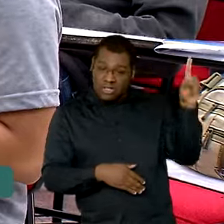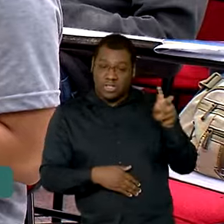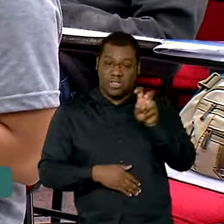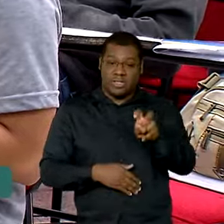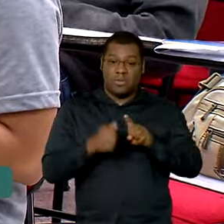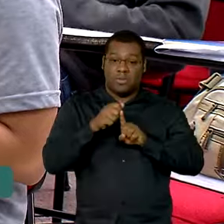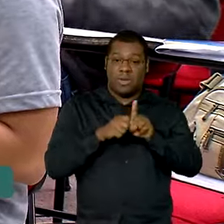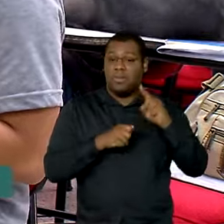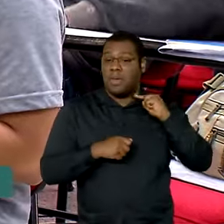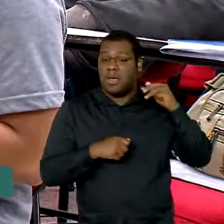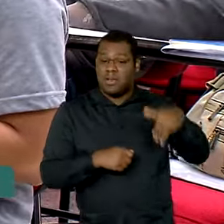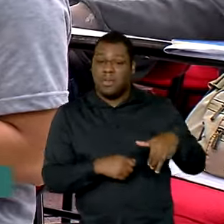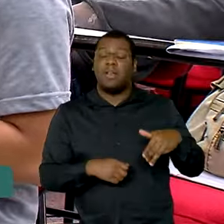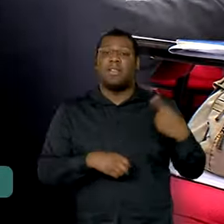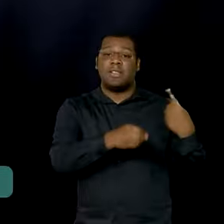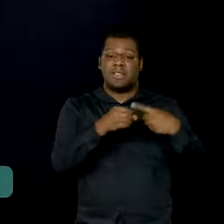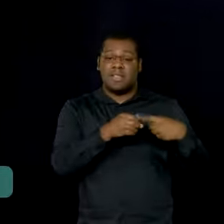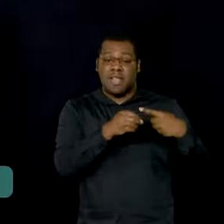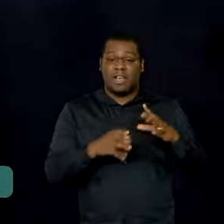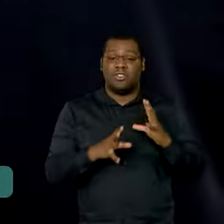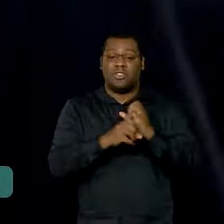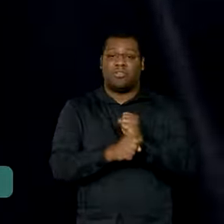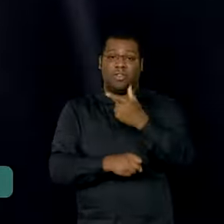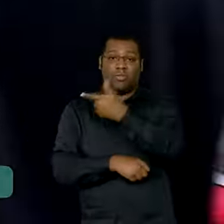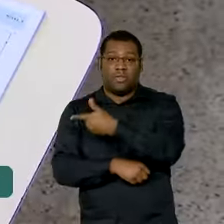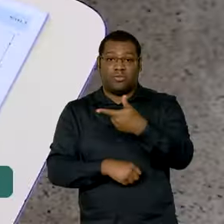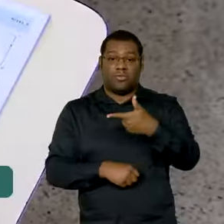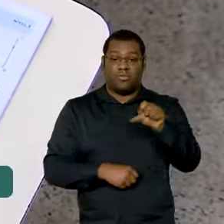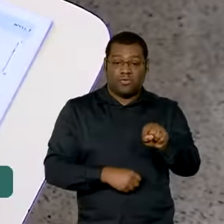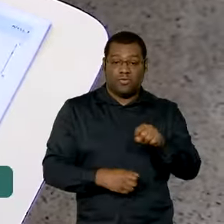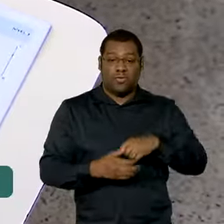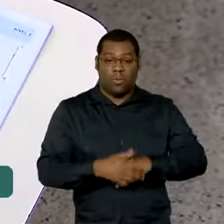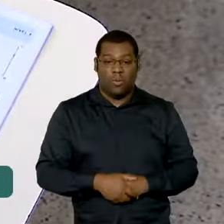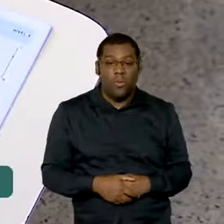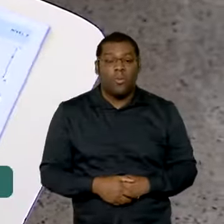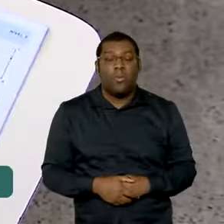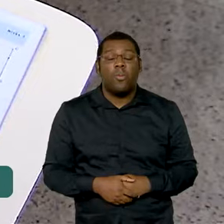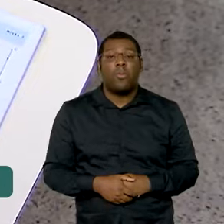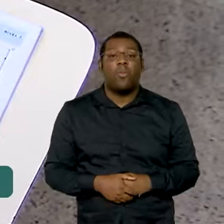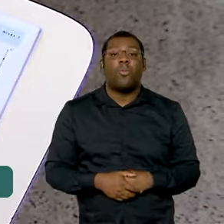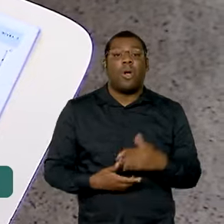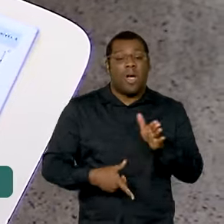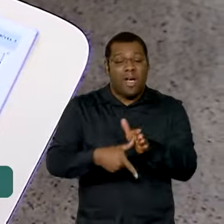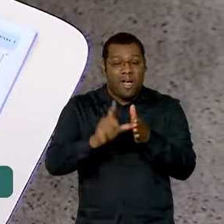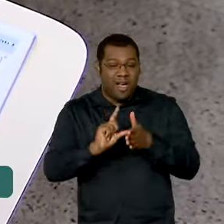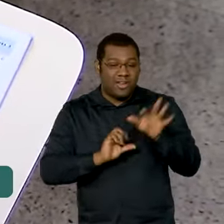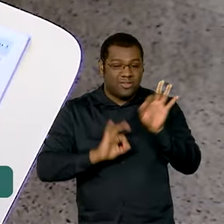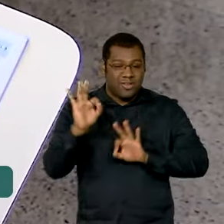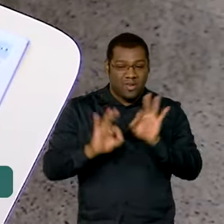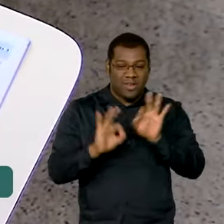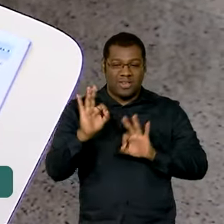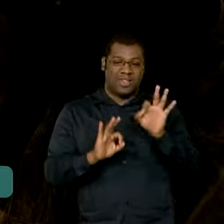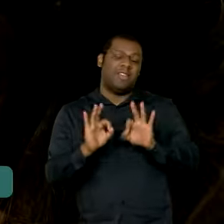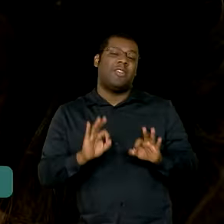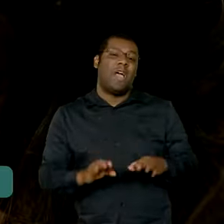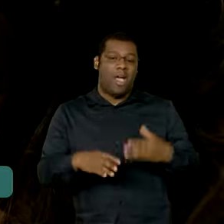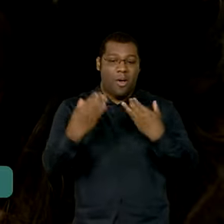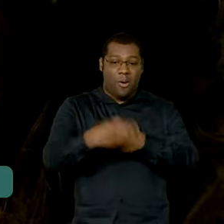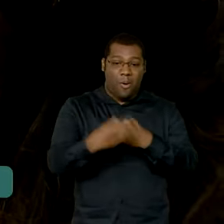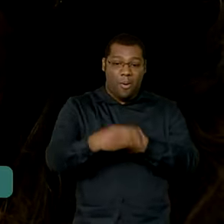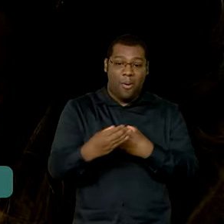228 cidades de todo o país. E tudo está sendo preparado para que o concurso